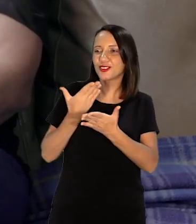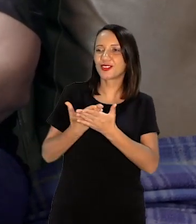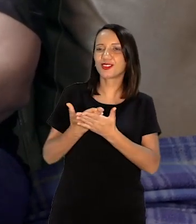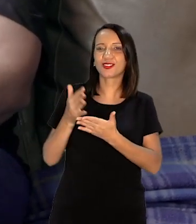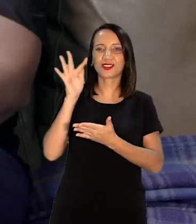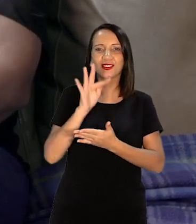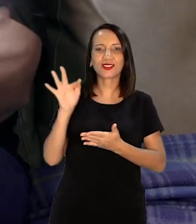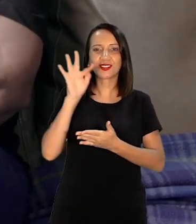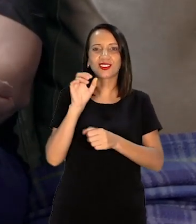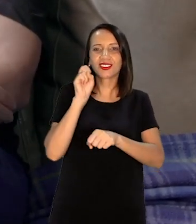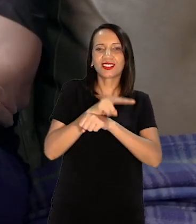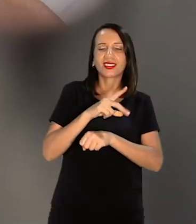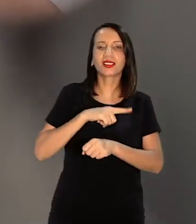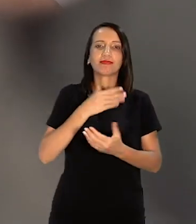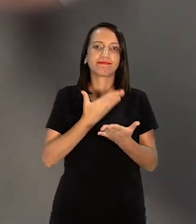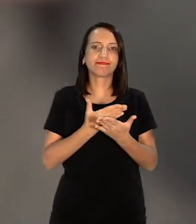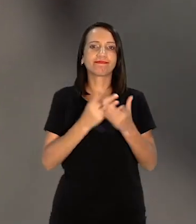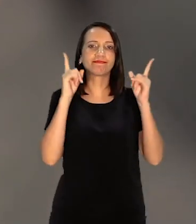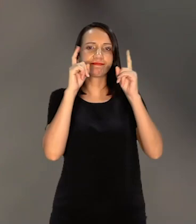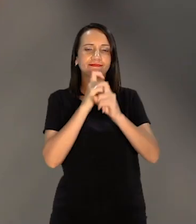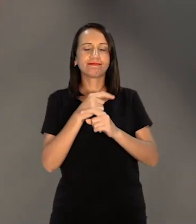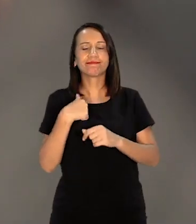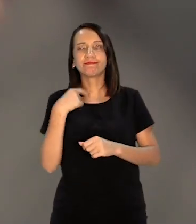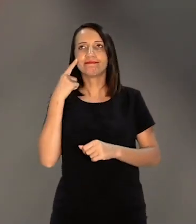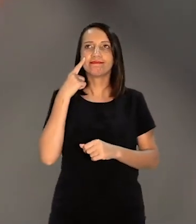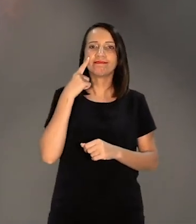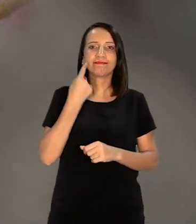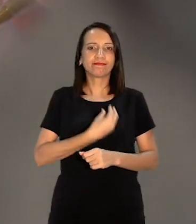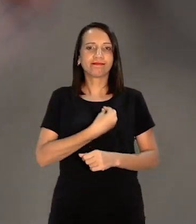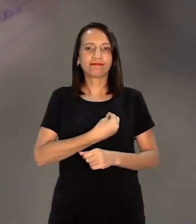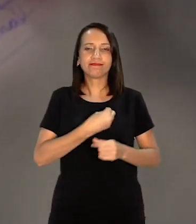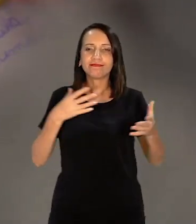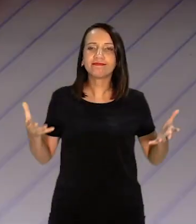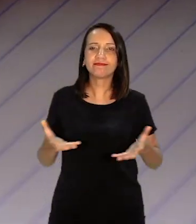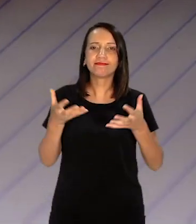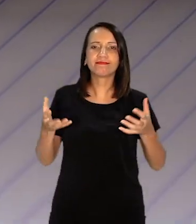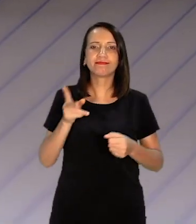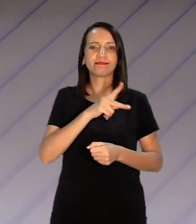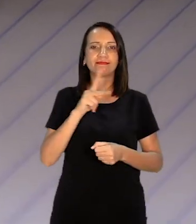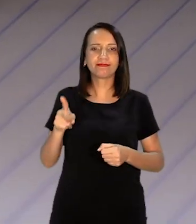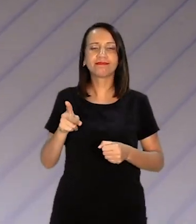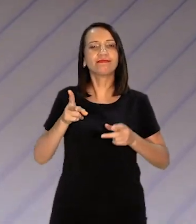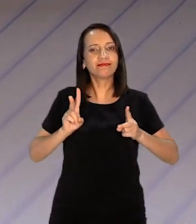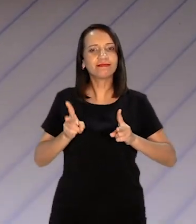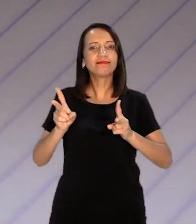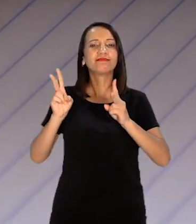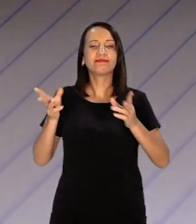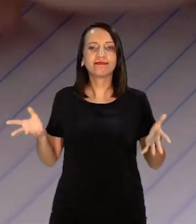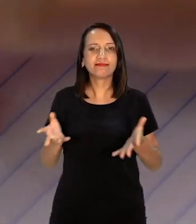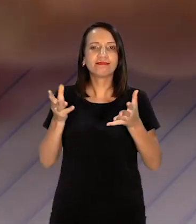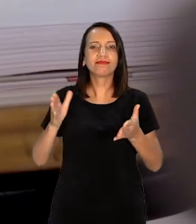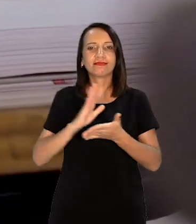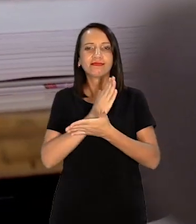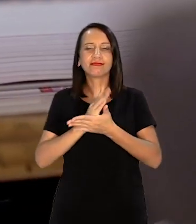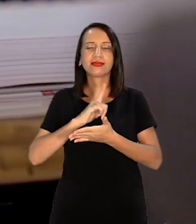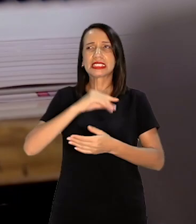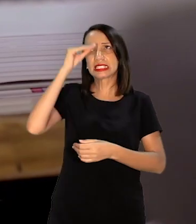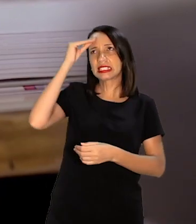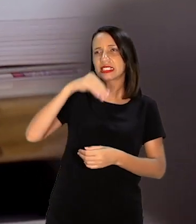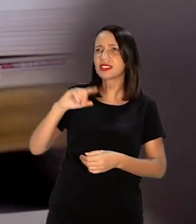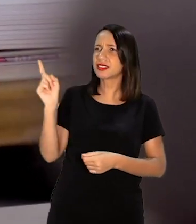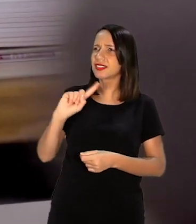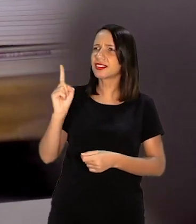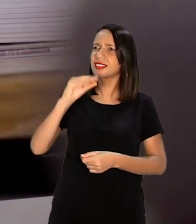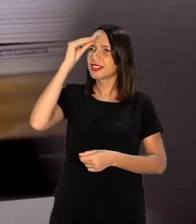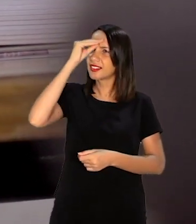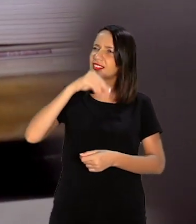Cícera Barros Mãe de ex-aluna Presente Incentivando Professor Romo também E algumas vezes Ele queria desistir Eu falei Você não